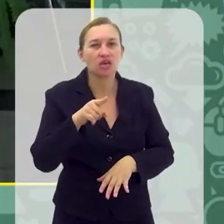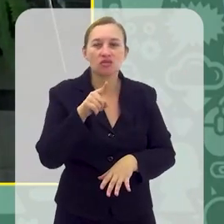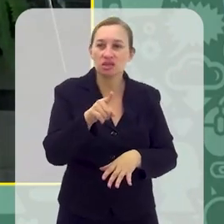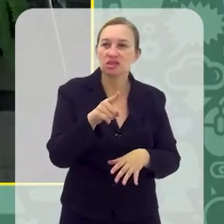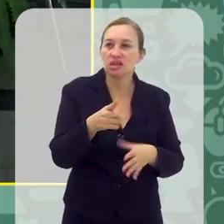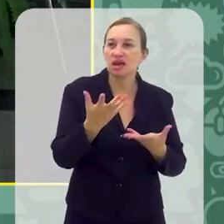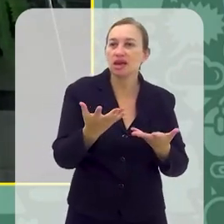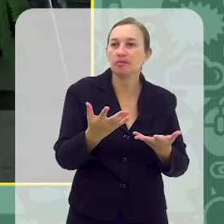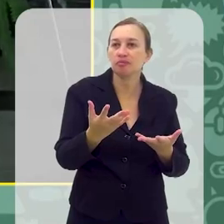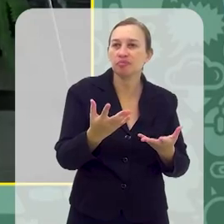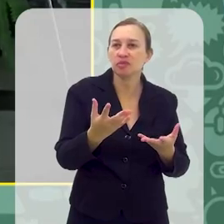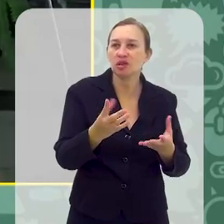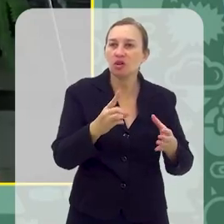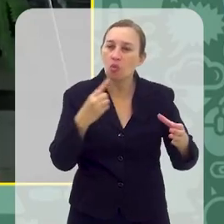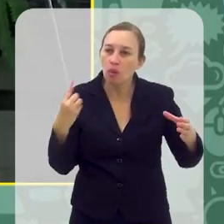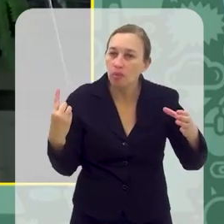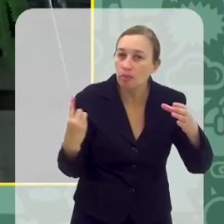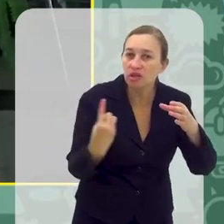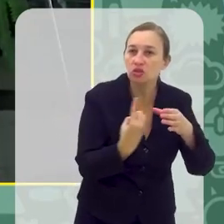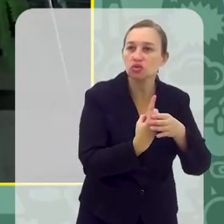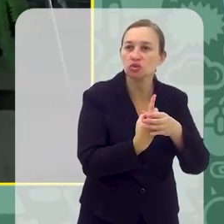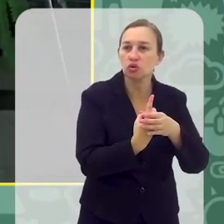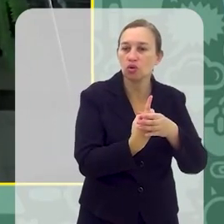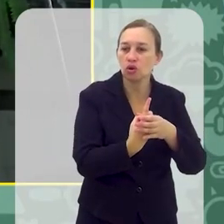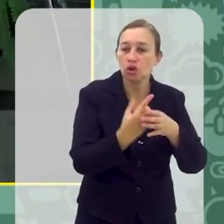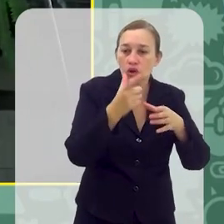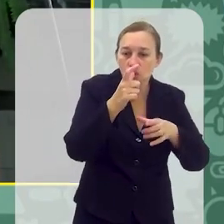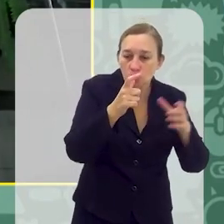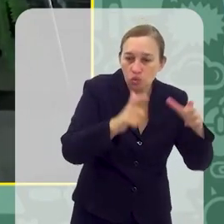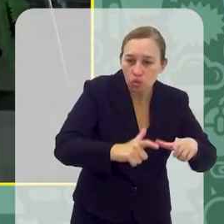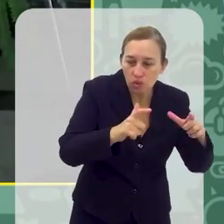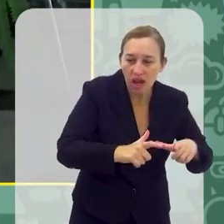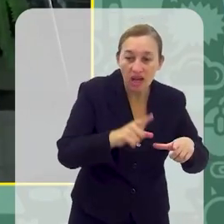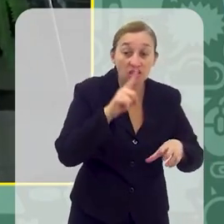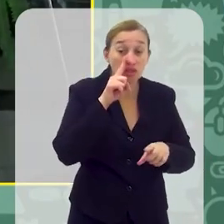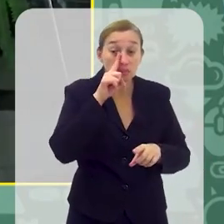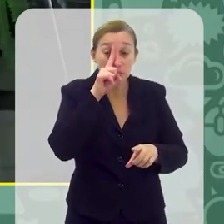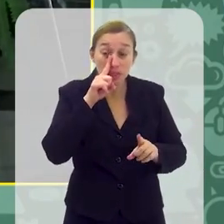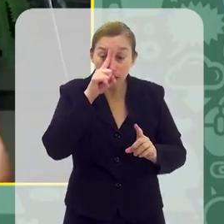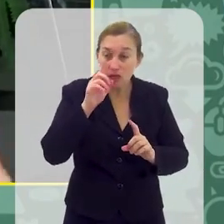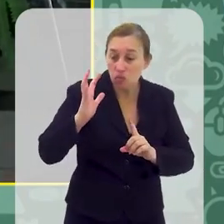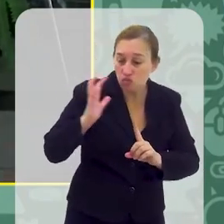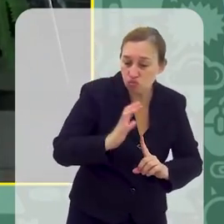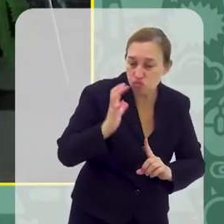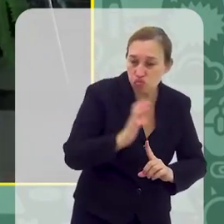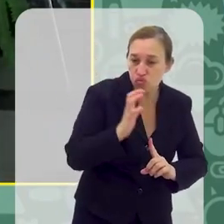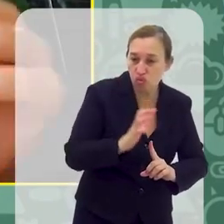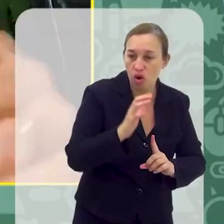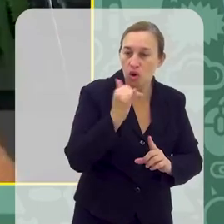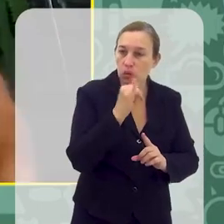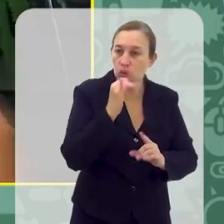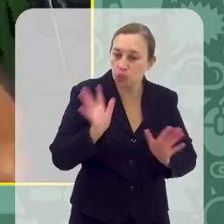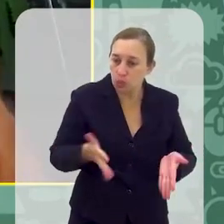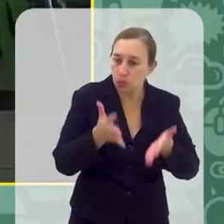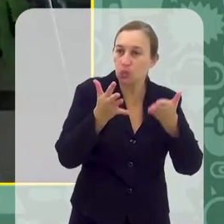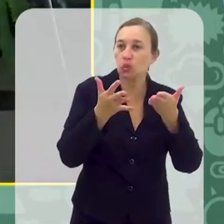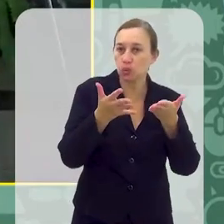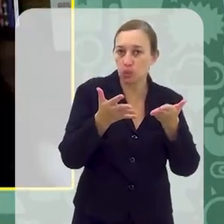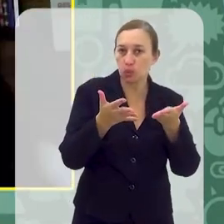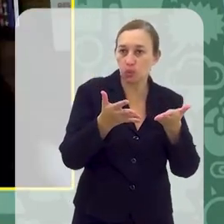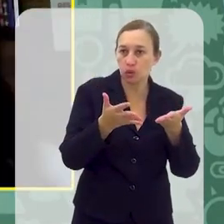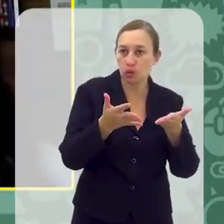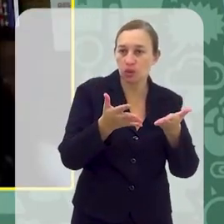Você está colocando uma pessoa numa situação ameaçadora, numa situação ali que estimula a adrenalina e que ainda vai